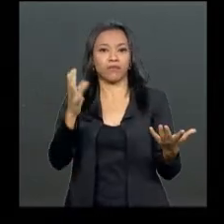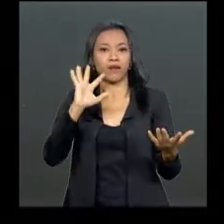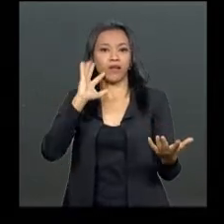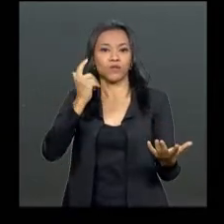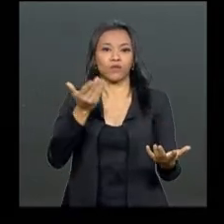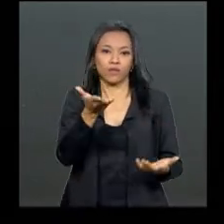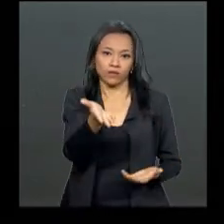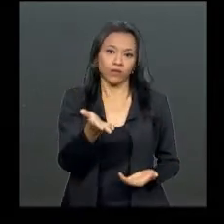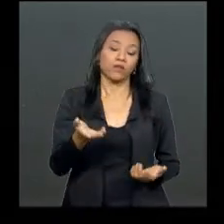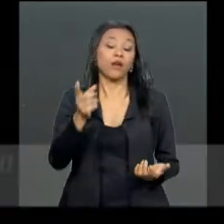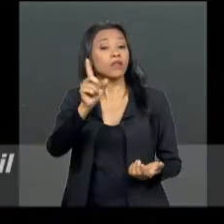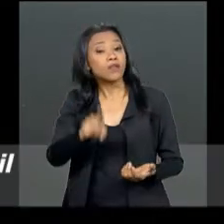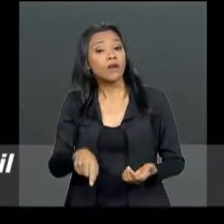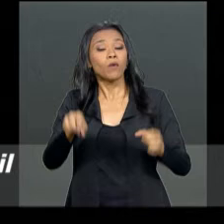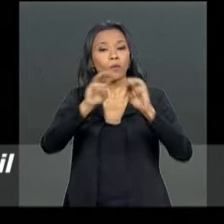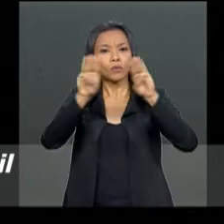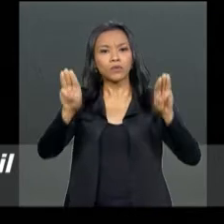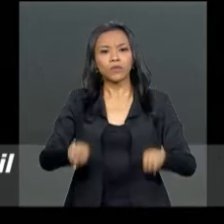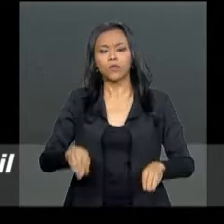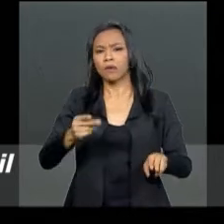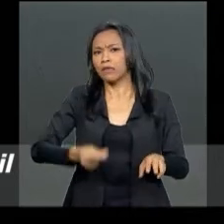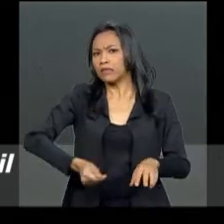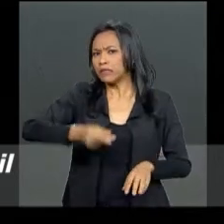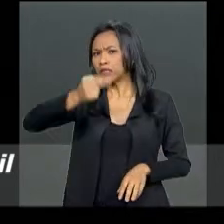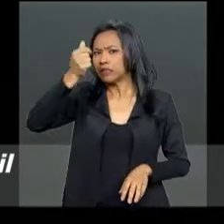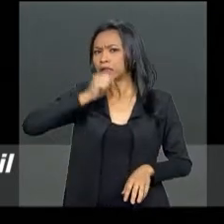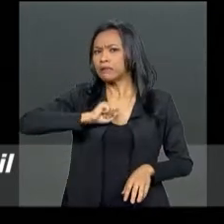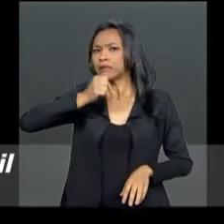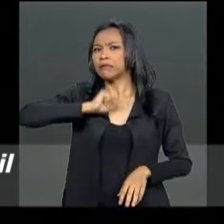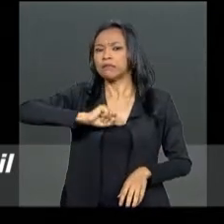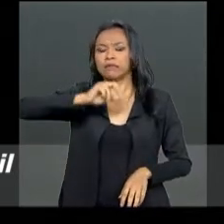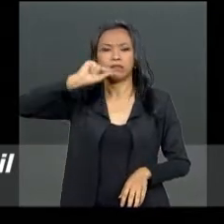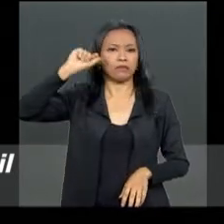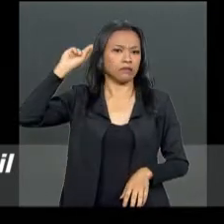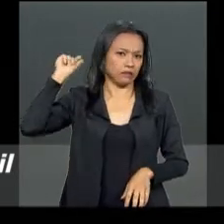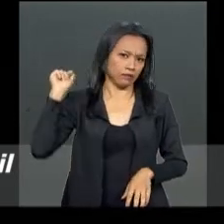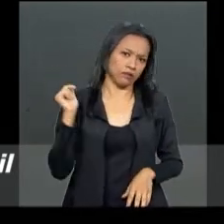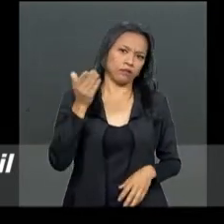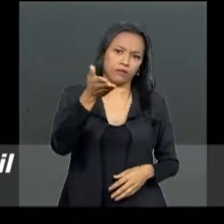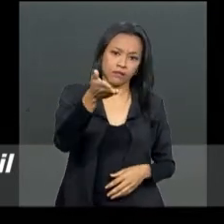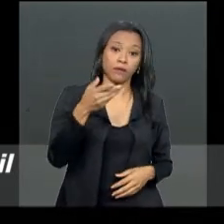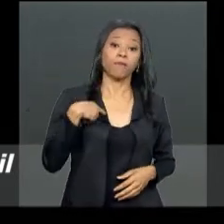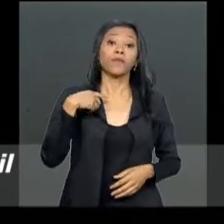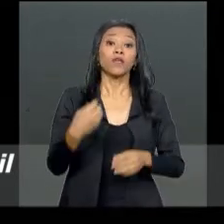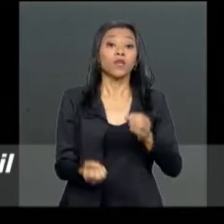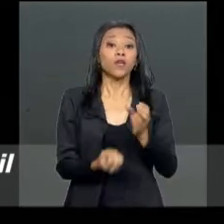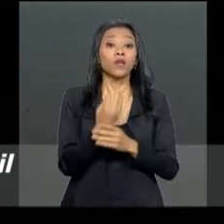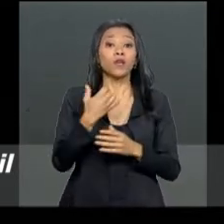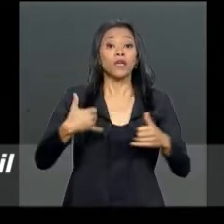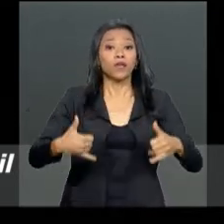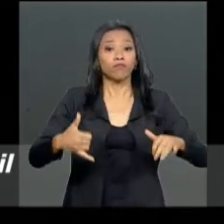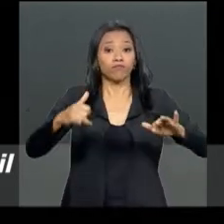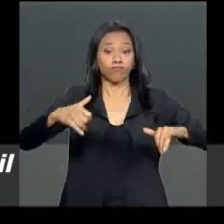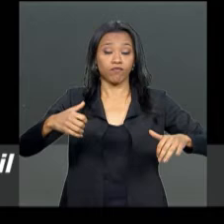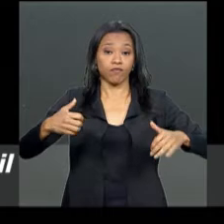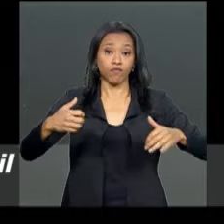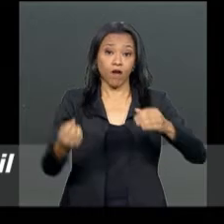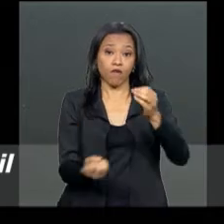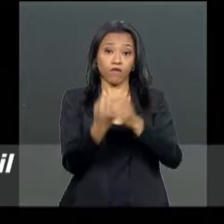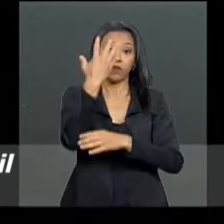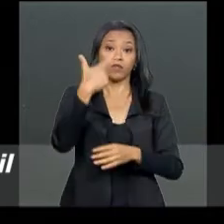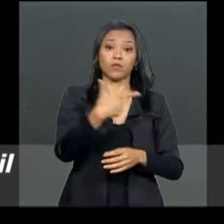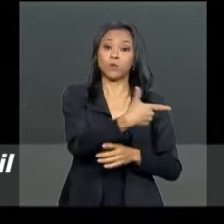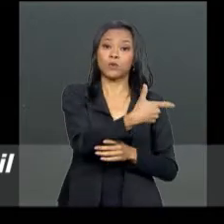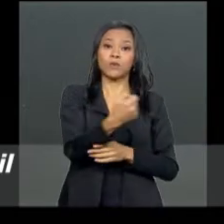O Museu Nacional é a mais antiga instituição científica museológica do Brasil e completou 200 anos em junho